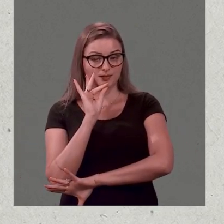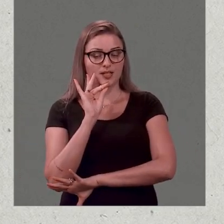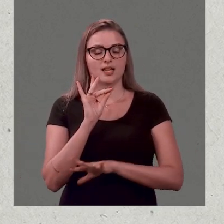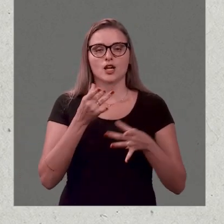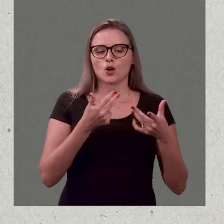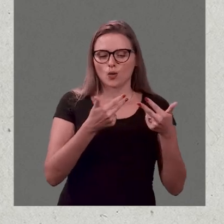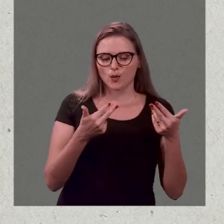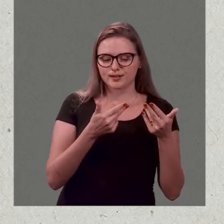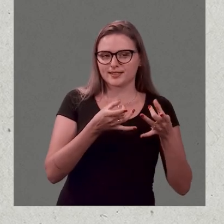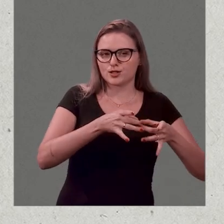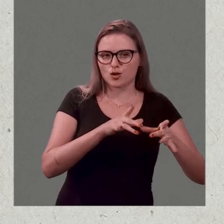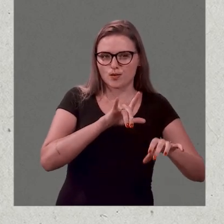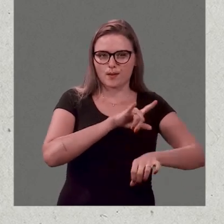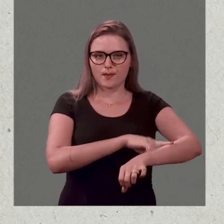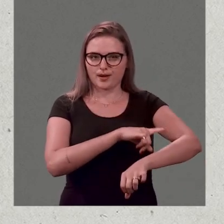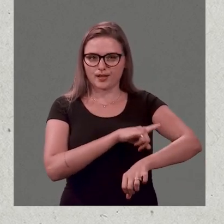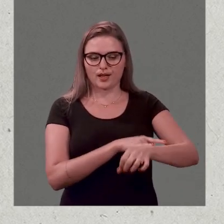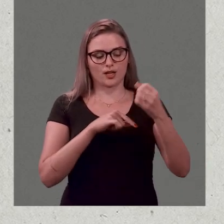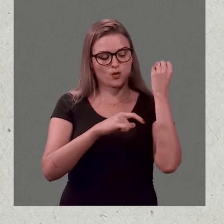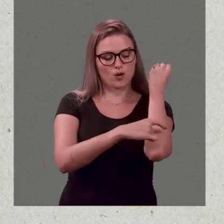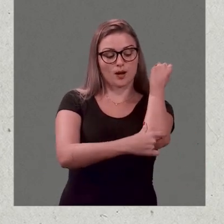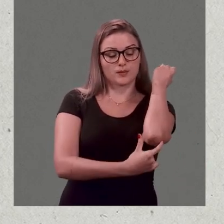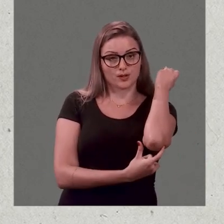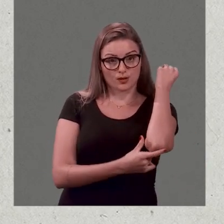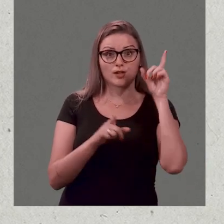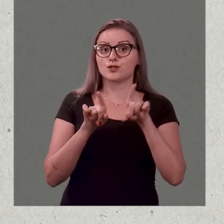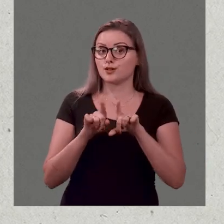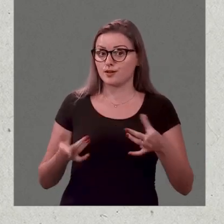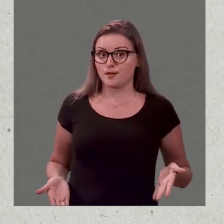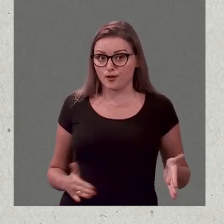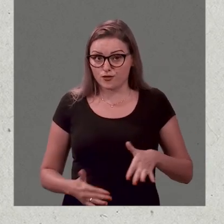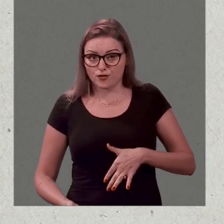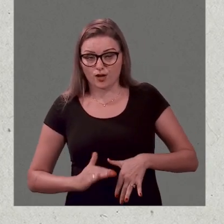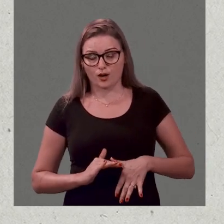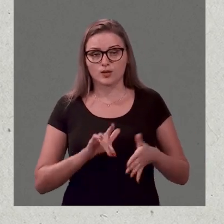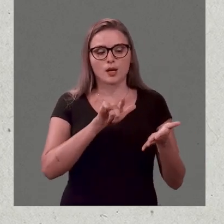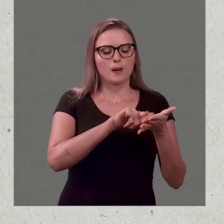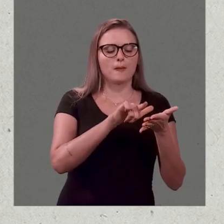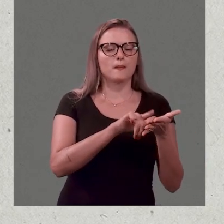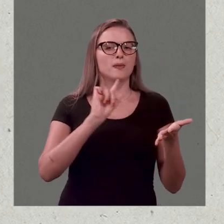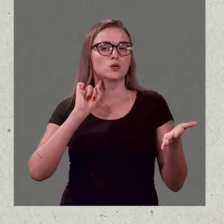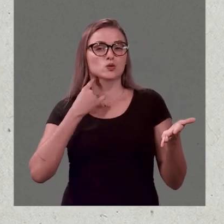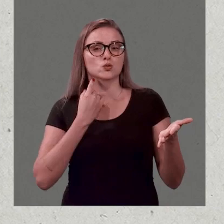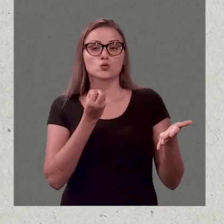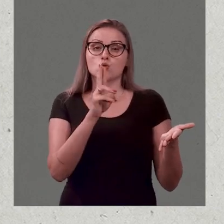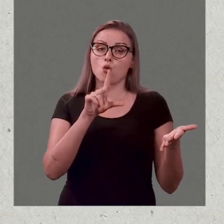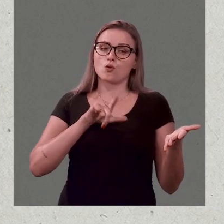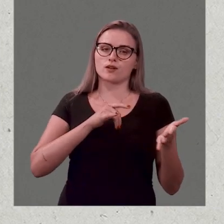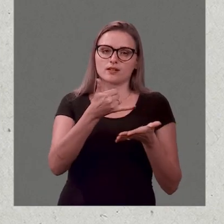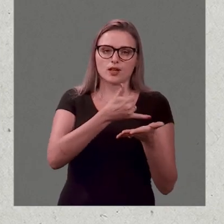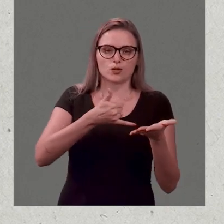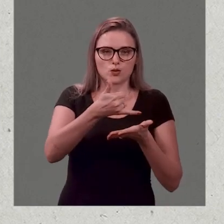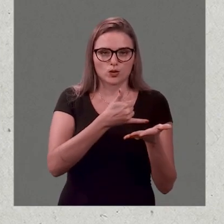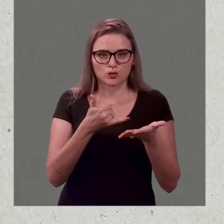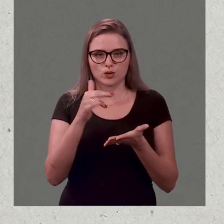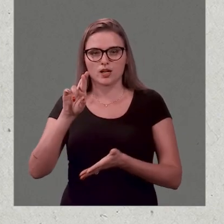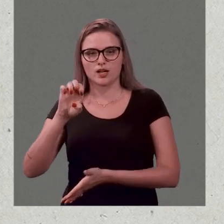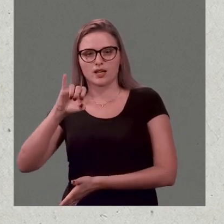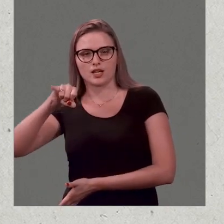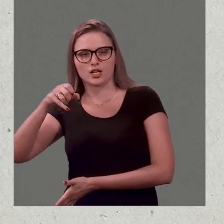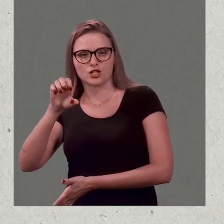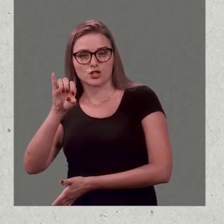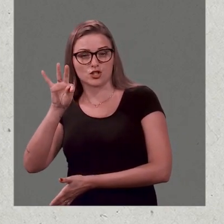mascar, resíduos sanitários, absorventes higiênicos e fraldas, papéis sujos ou engordurados,